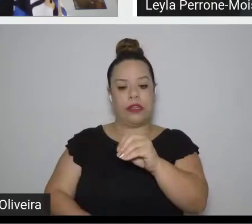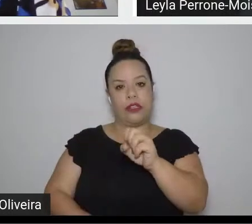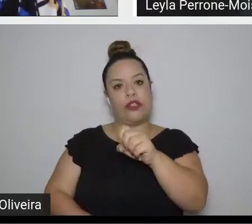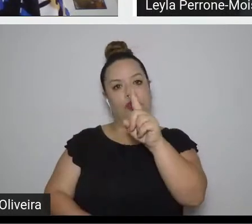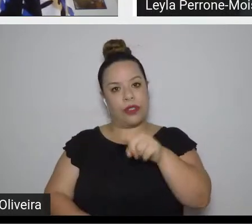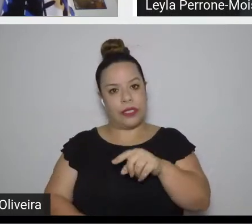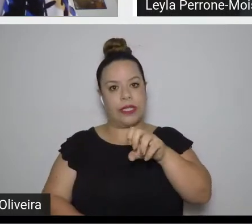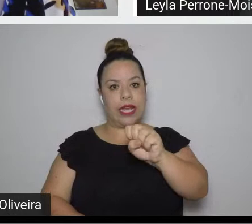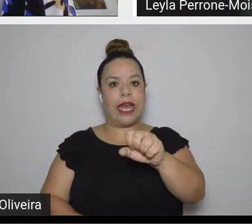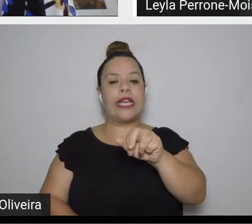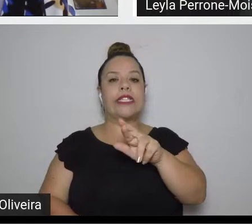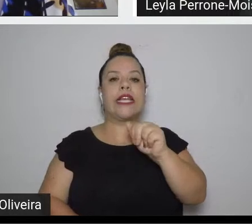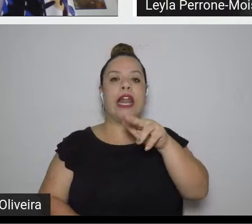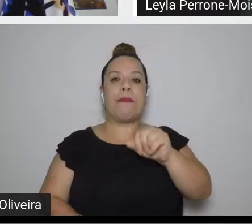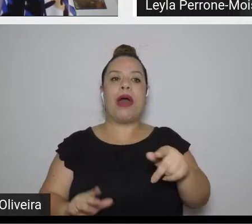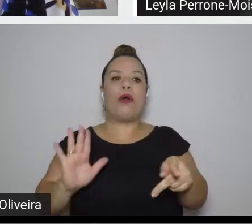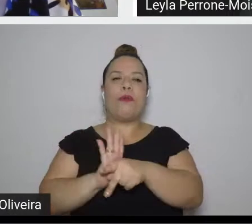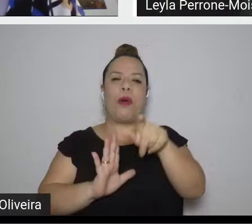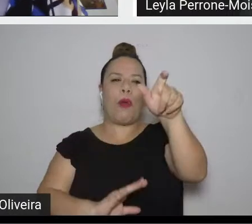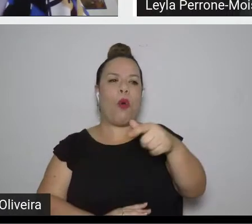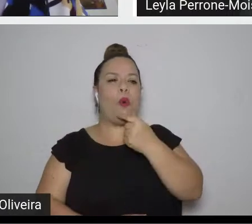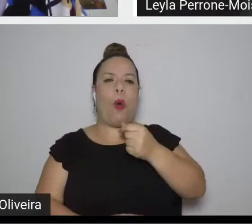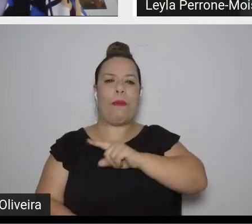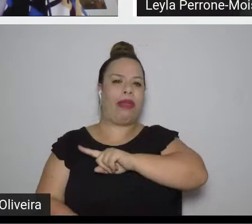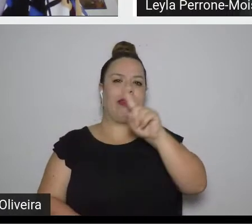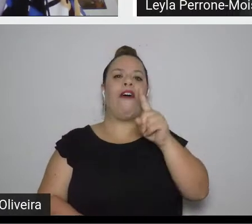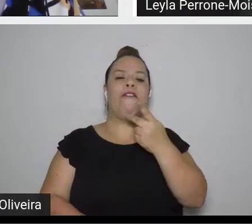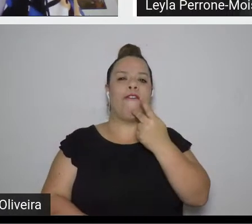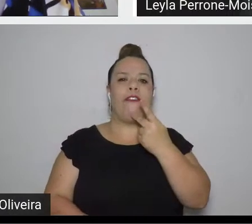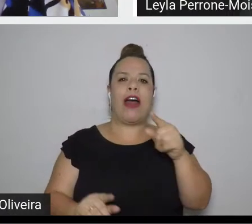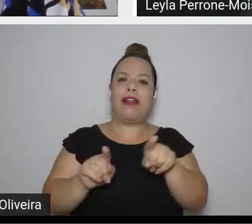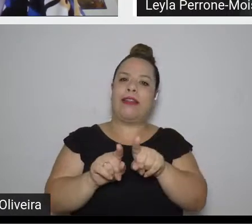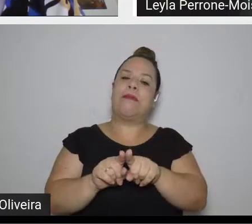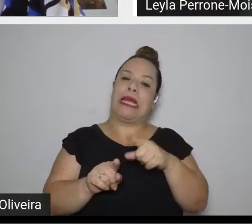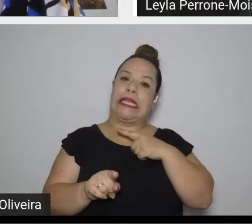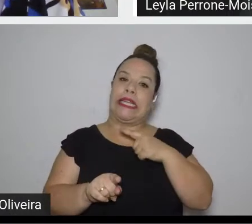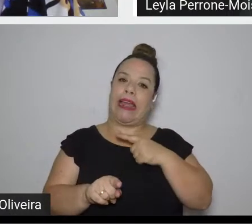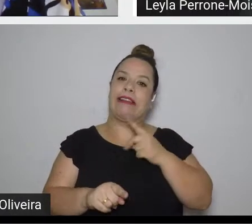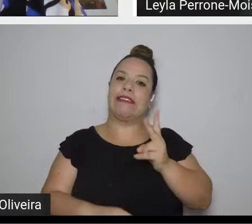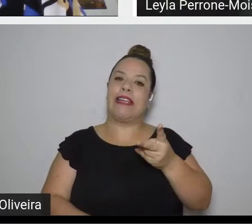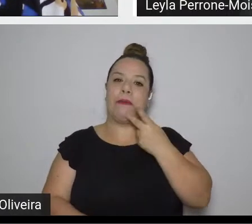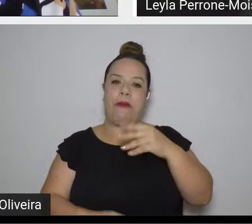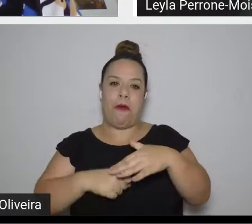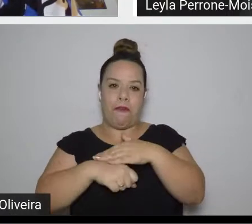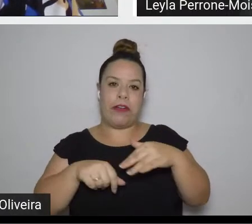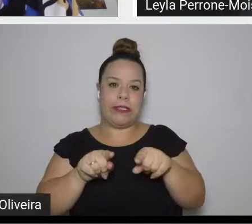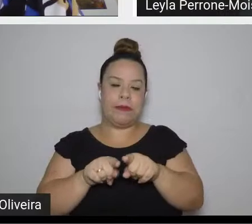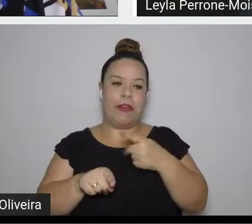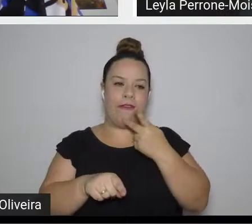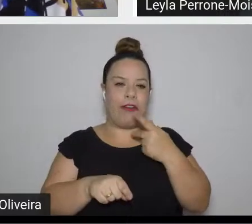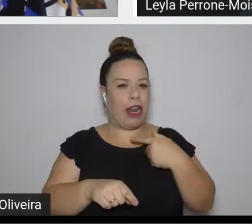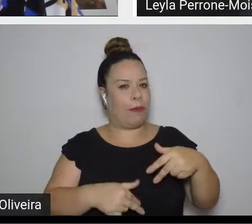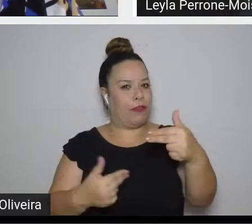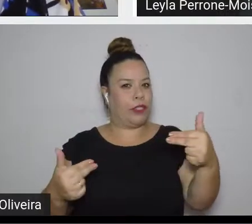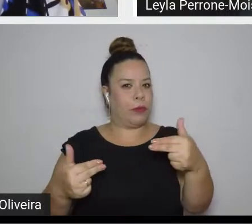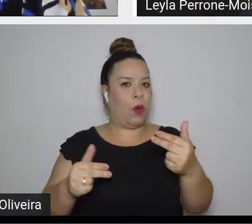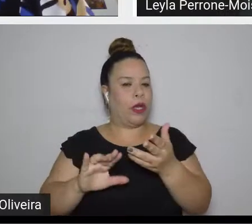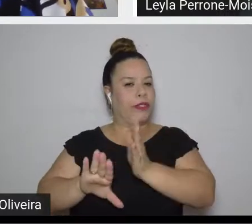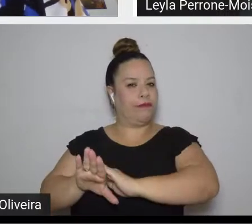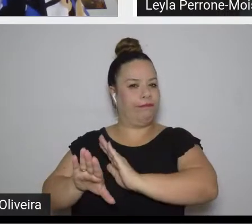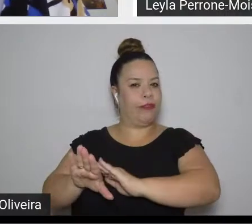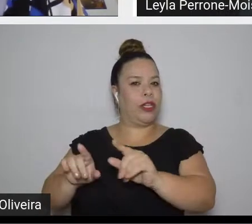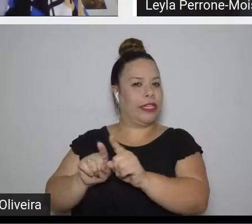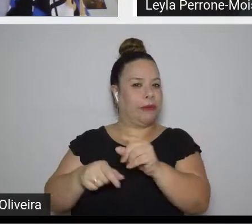vale muito a leitura, para quem não conhece ainda. E também vou dar um spoiler aqui, que a Leila